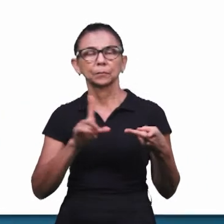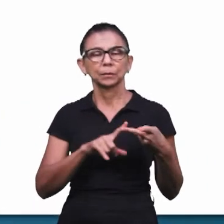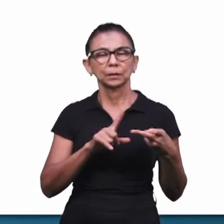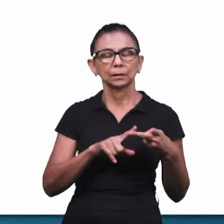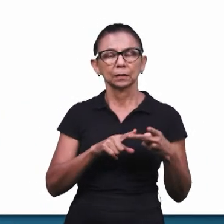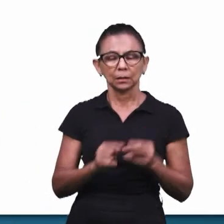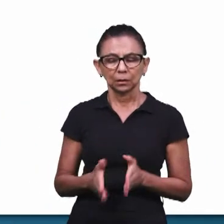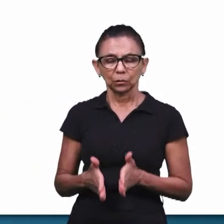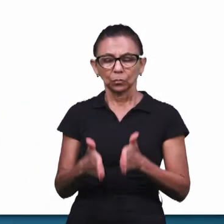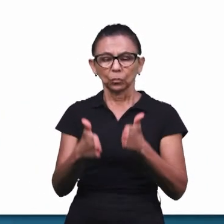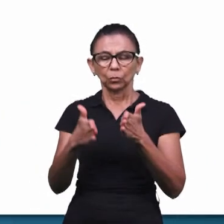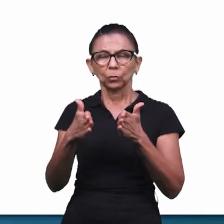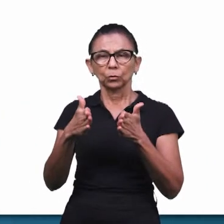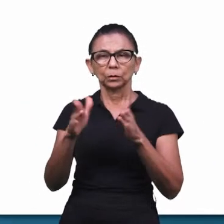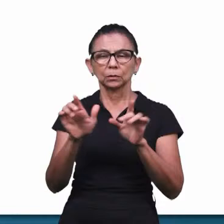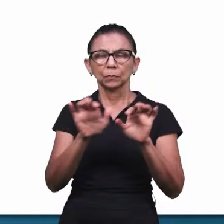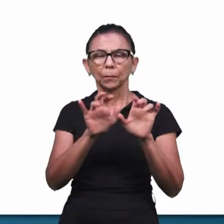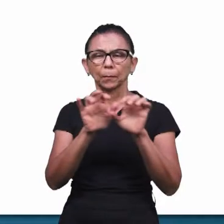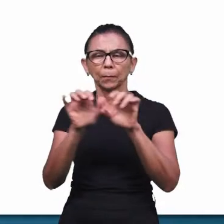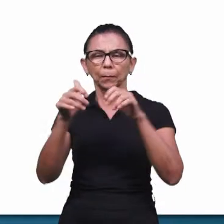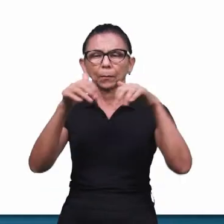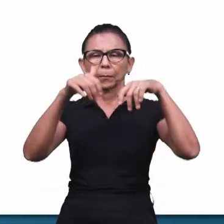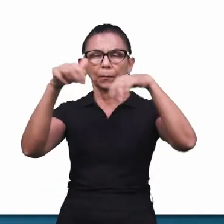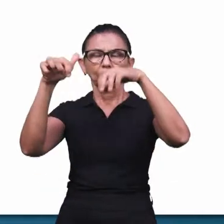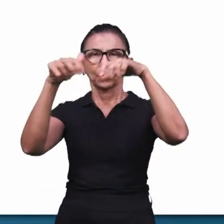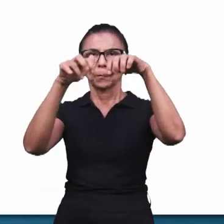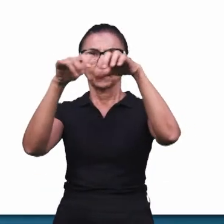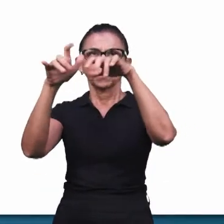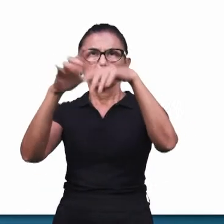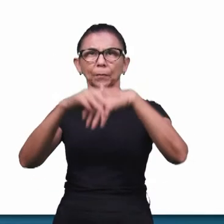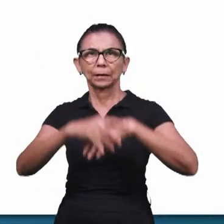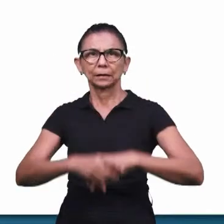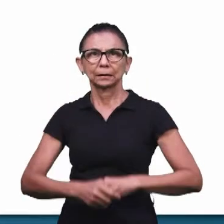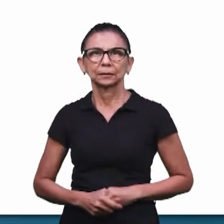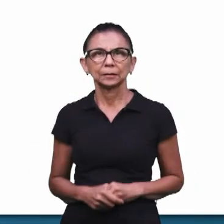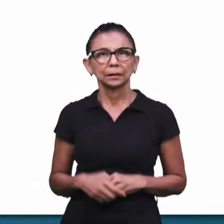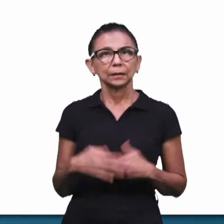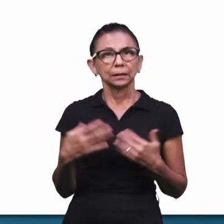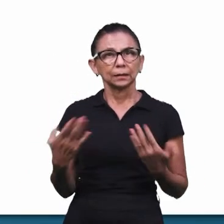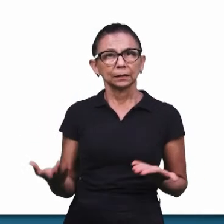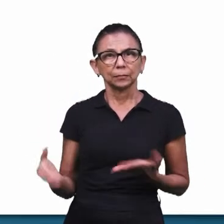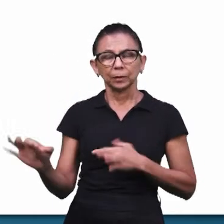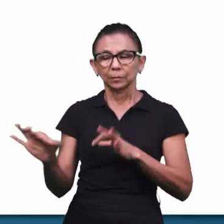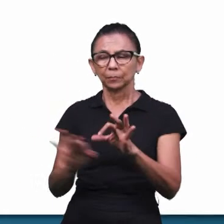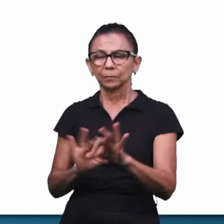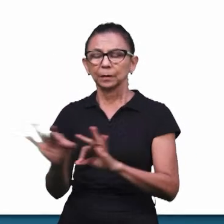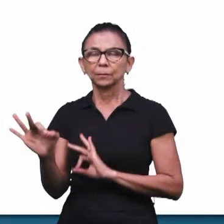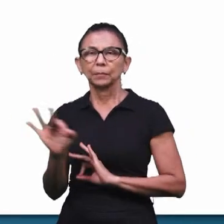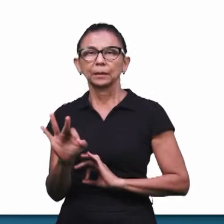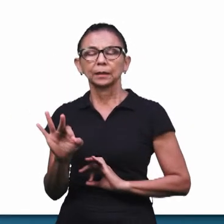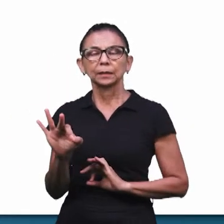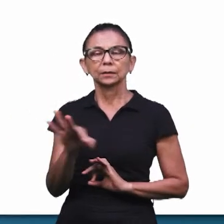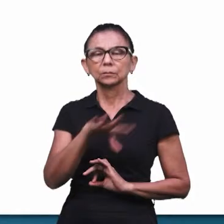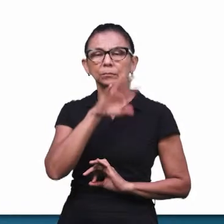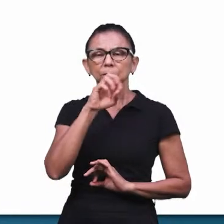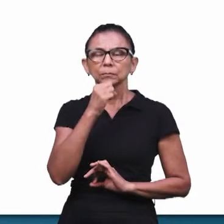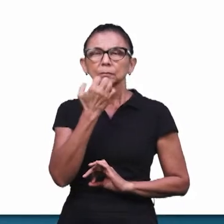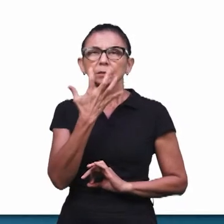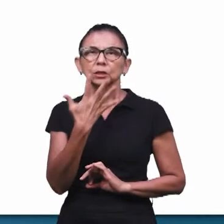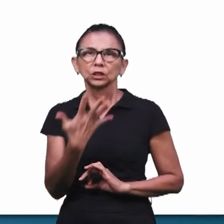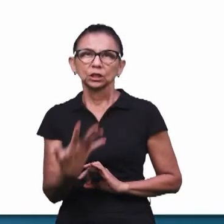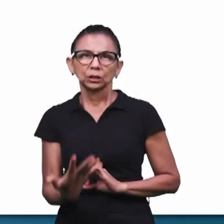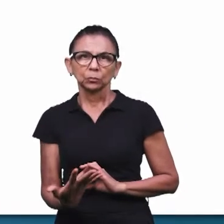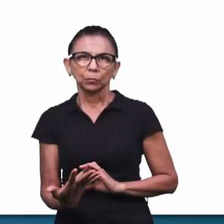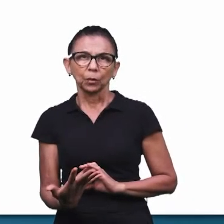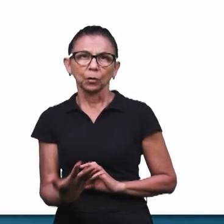fumaça ou de fumo, né? E a letra C, perfumada de mirra, de incenso e de toda sorte de pós-aromáticos. Aqui a